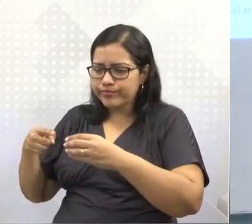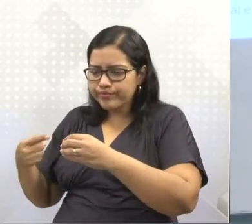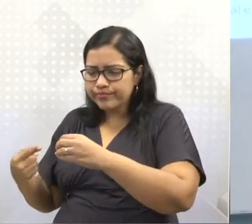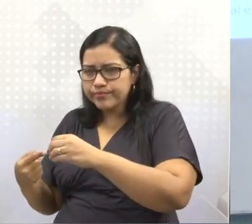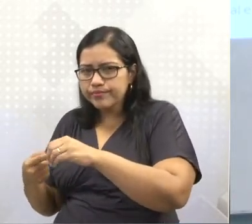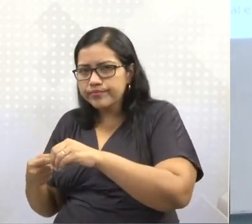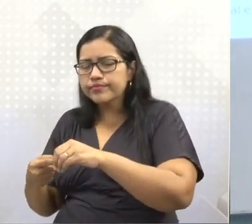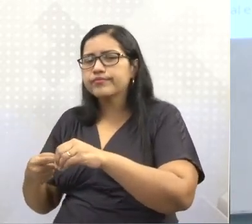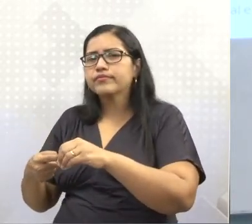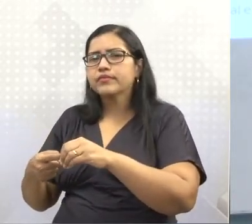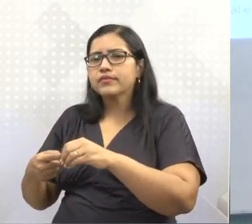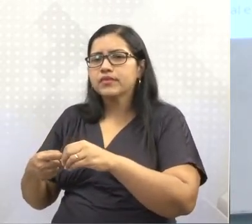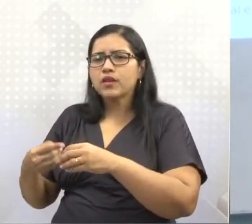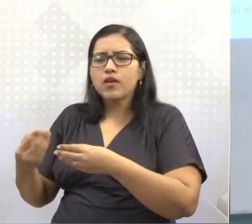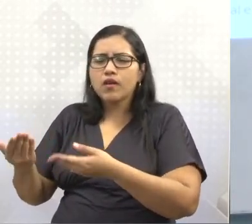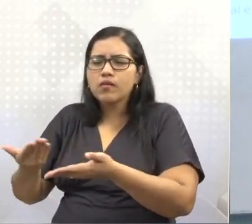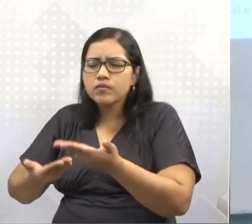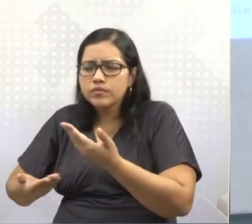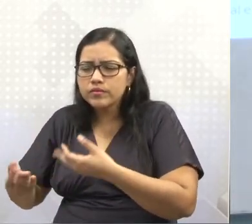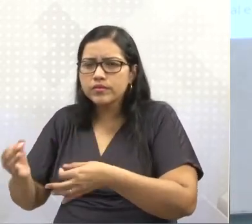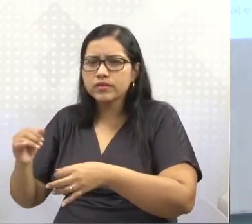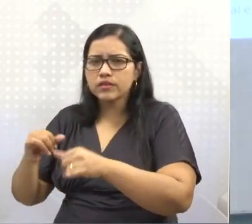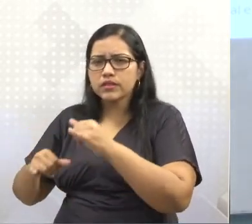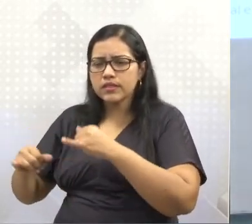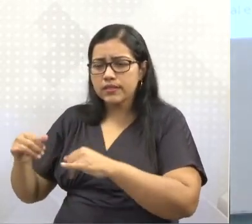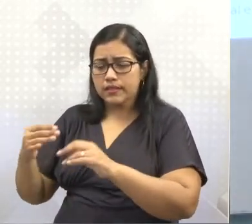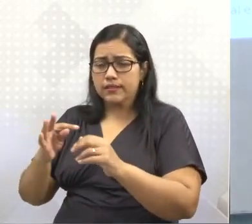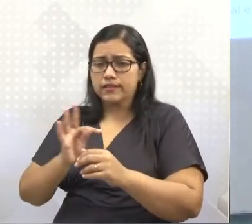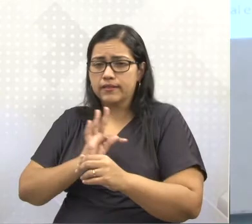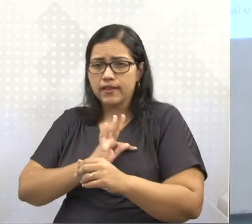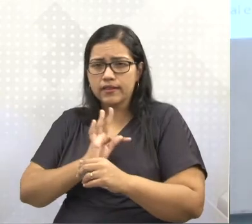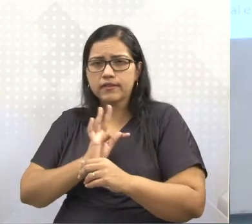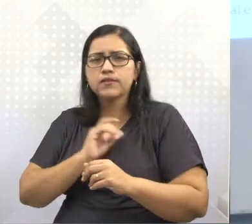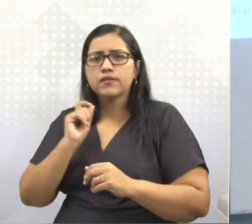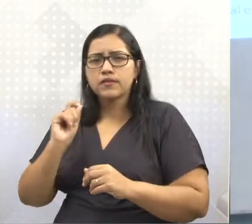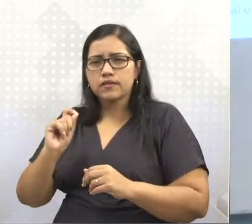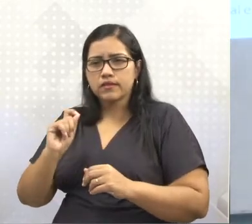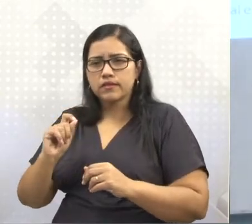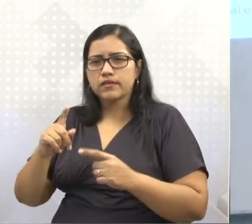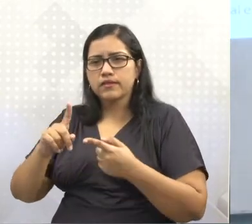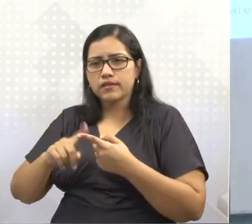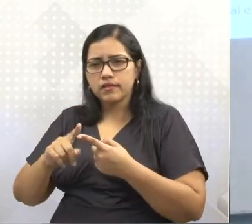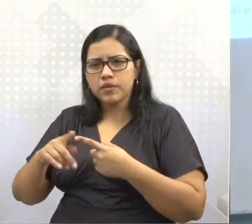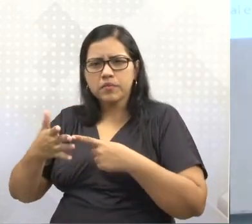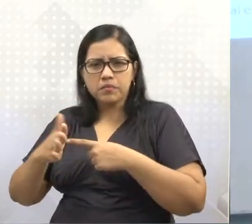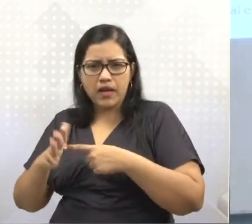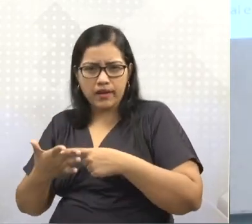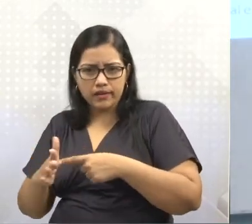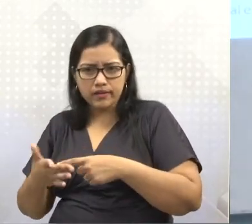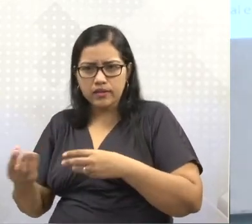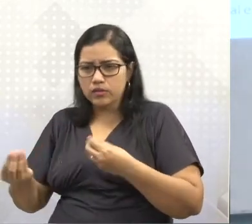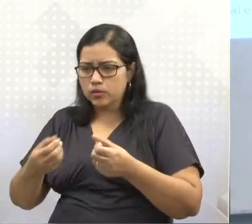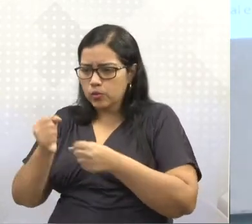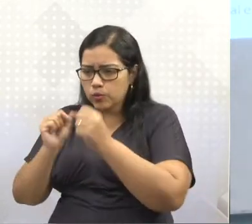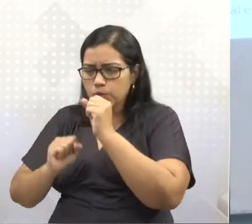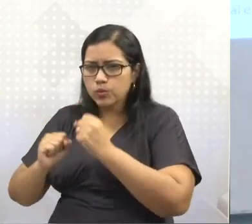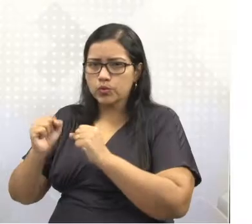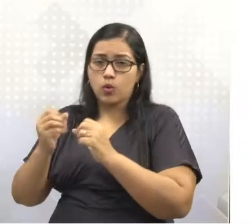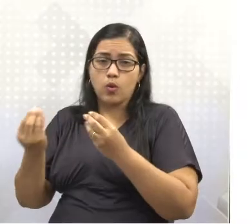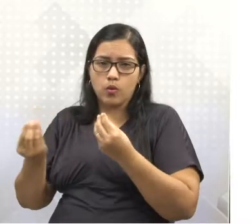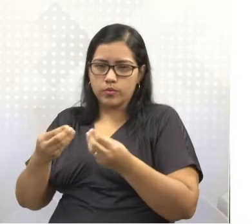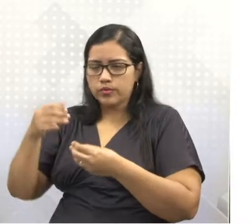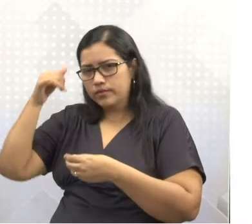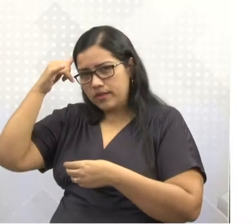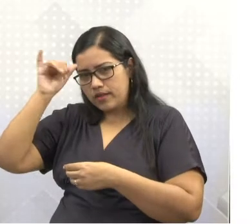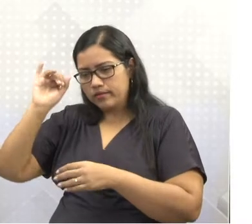também no manejo, na utilização de técnicas e de máquinas para trabalhar com esse gado.